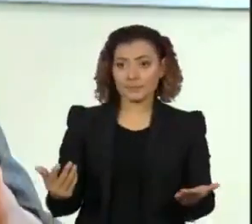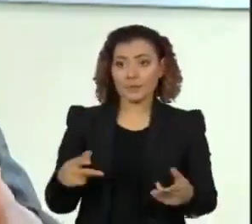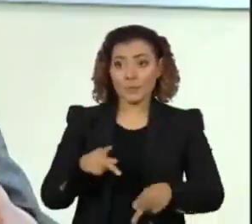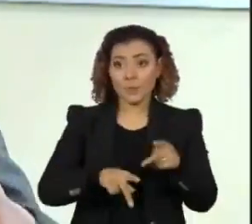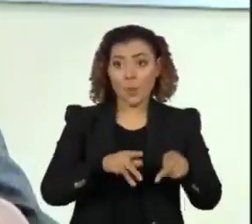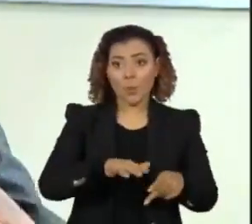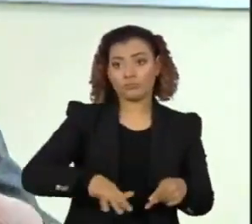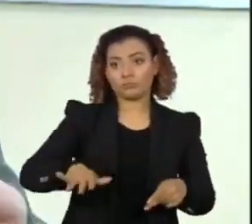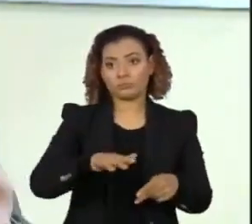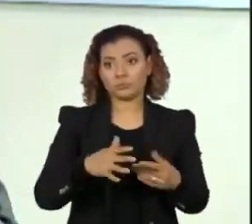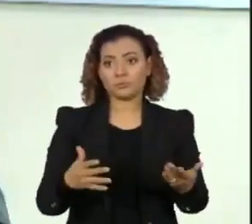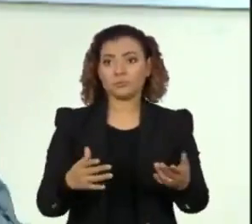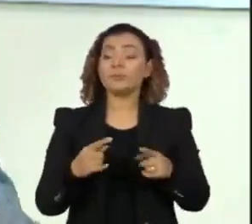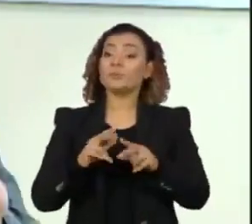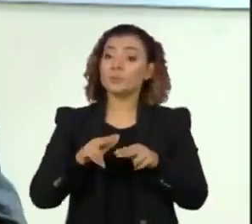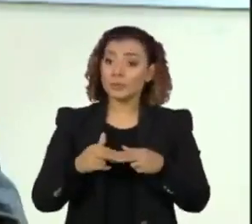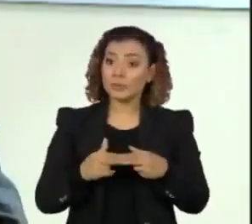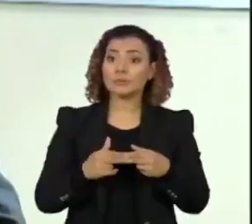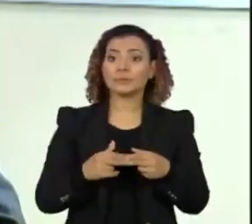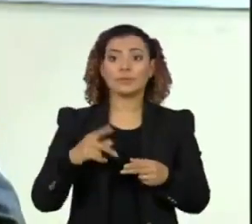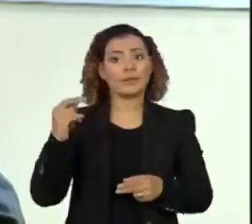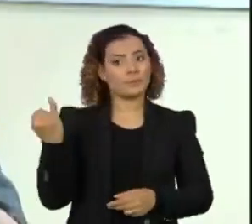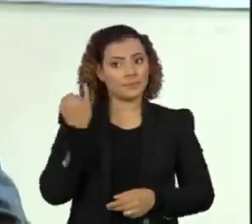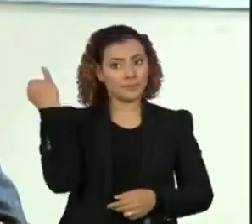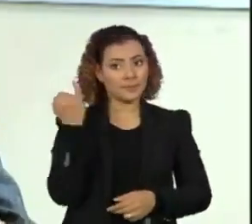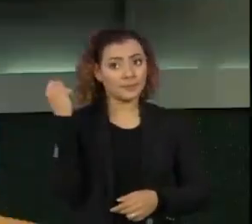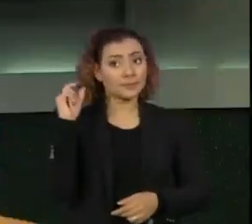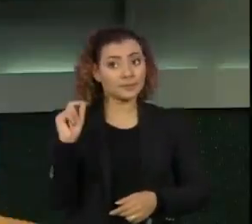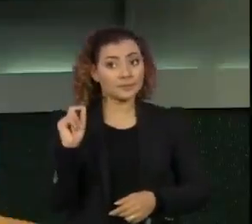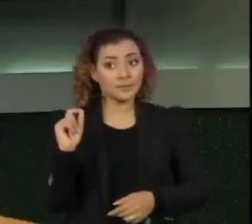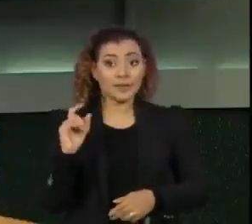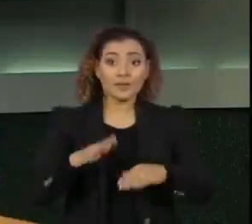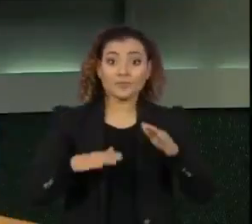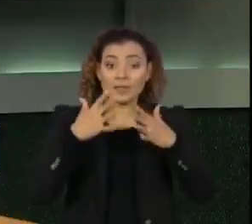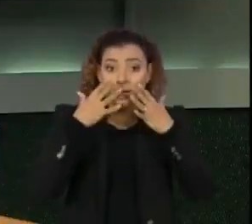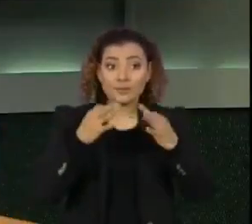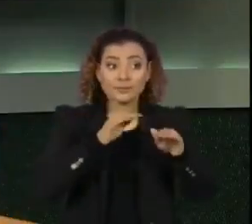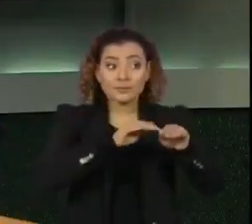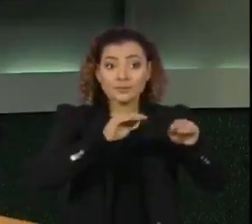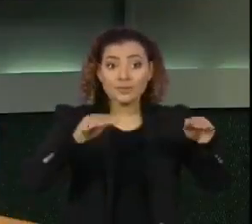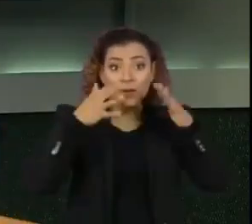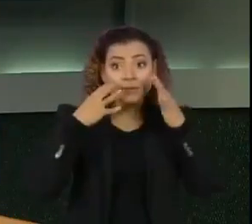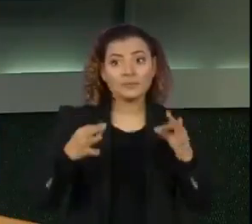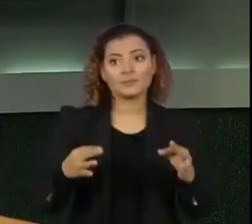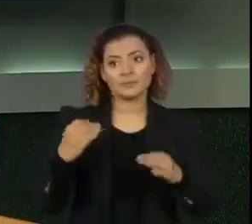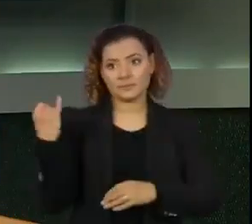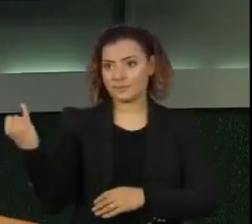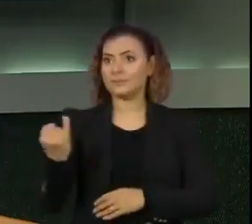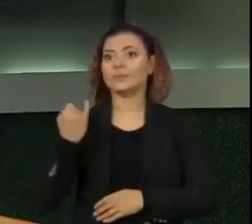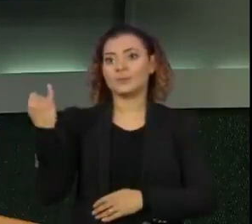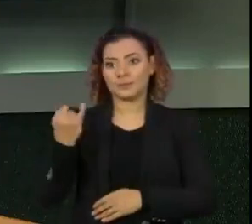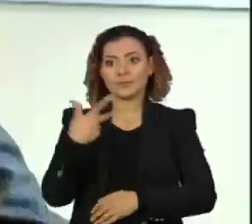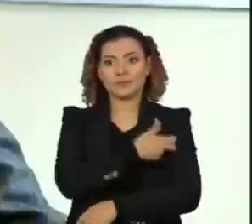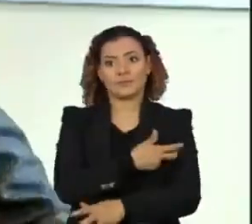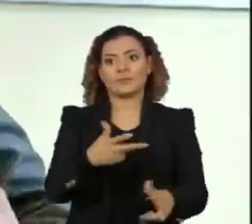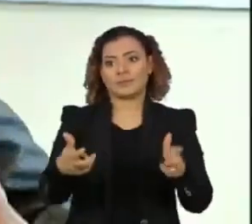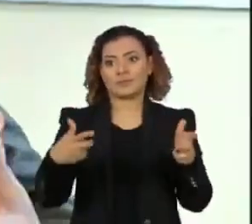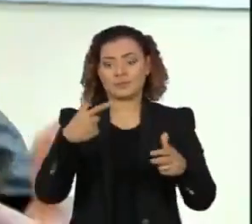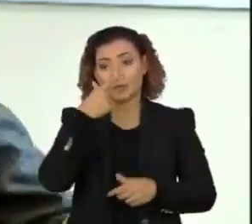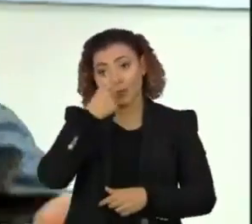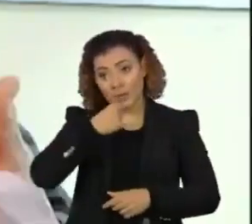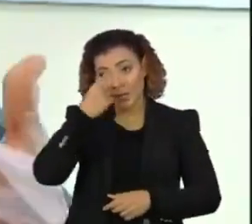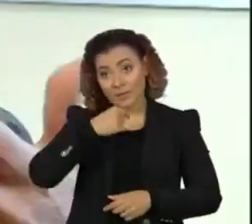população de uma forma geral. E isso serve, muitas vezes, de alerta da importância da vacinação de gripe.